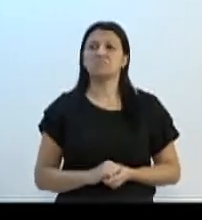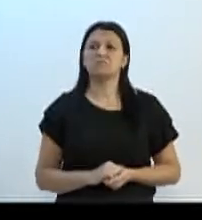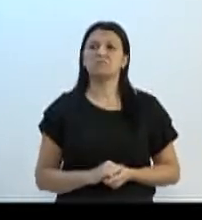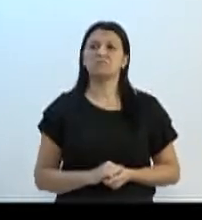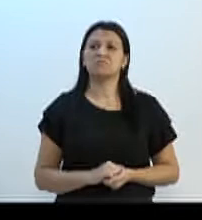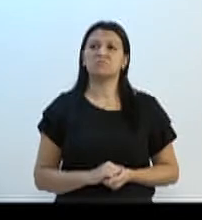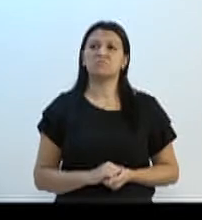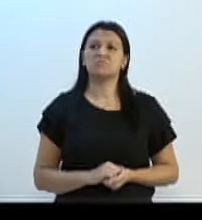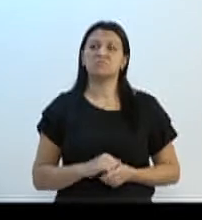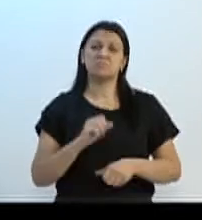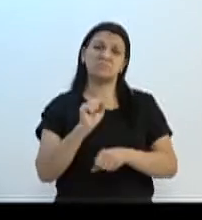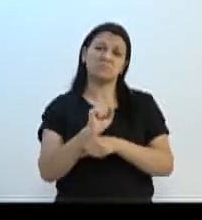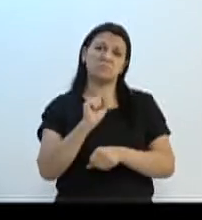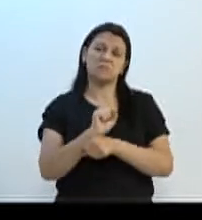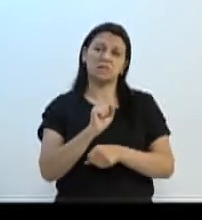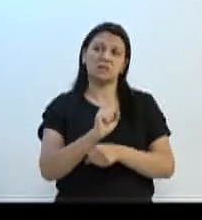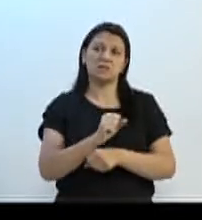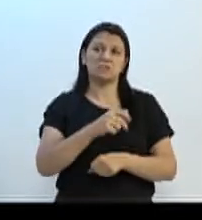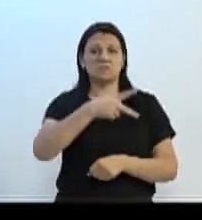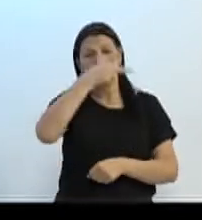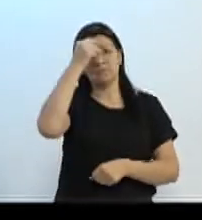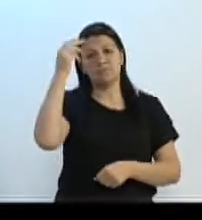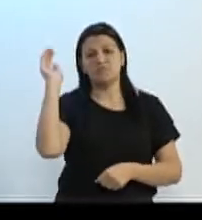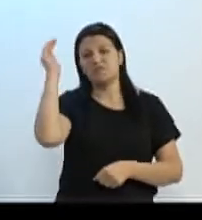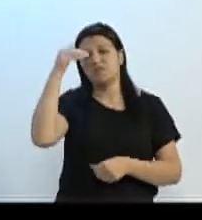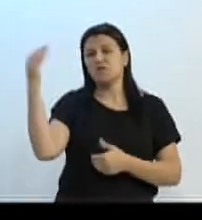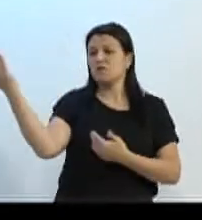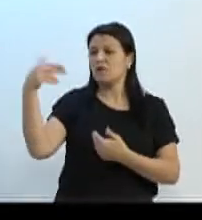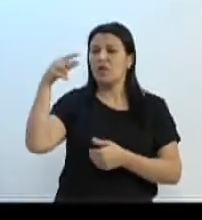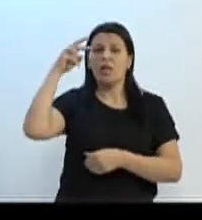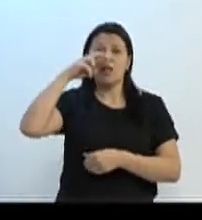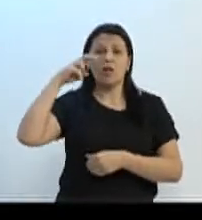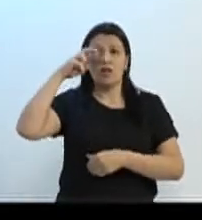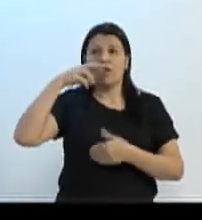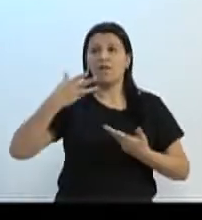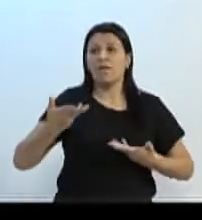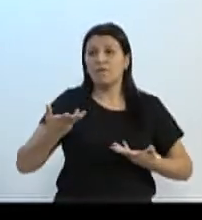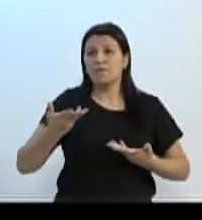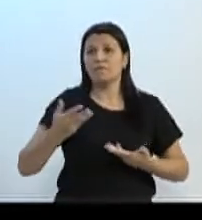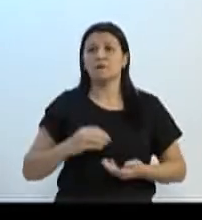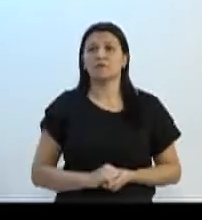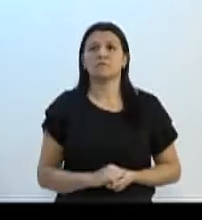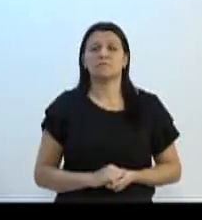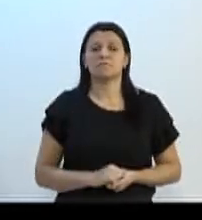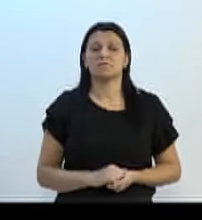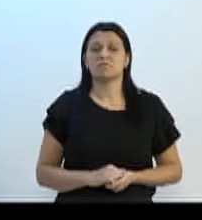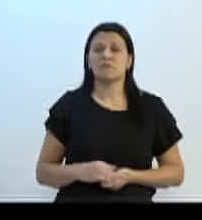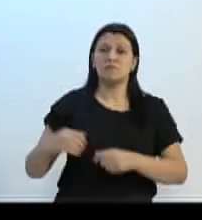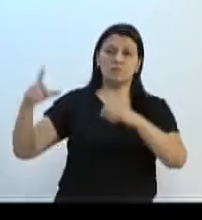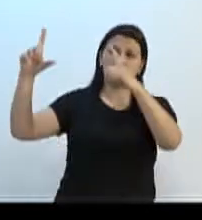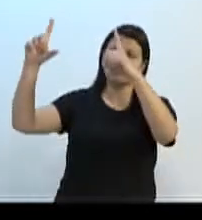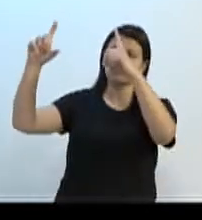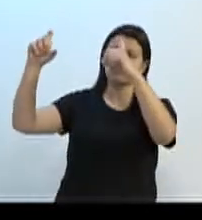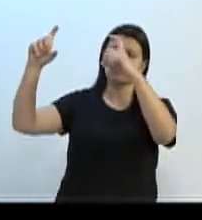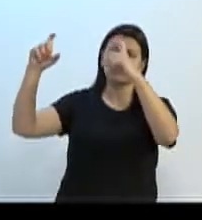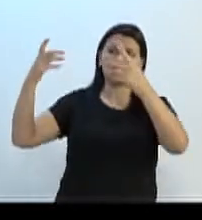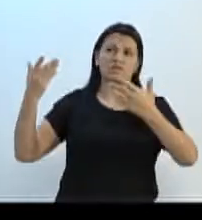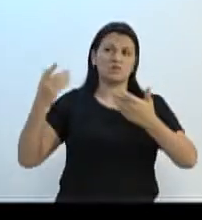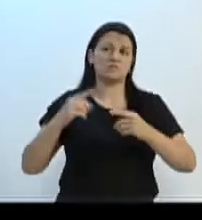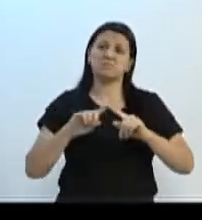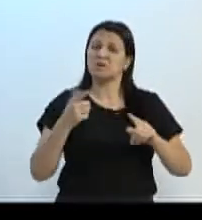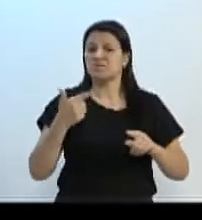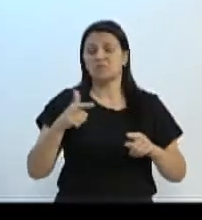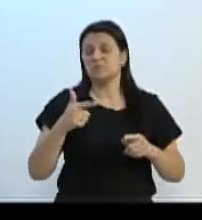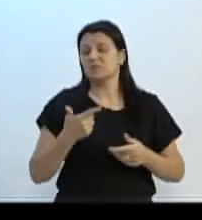Mário, ver se ele aparece por aqui, fazer uma daquelas lives dele, fazer um daquele selfie. Mas aqui a gente não encontra o prefeito.